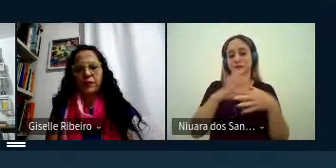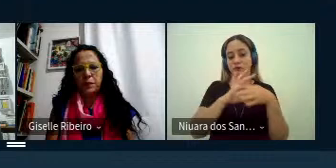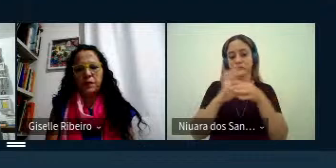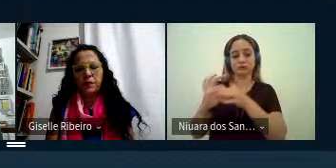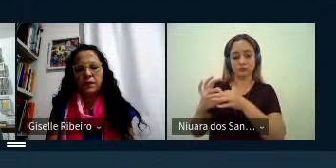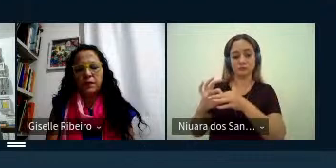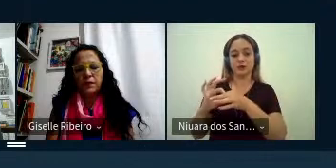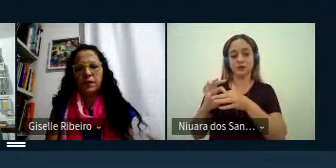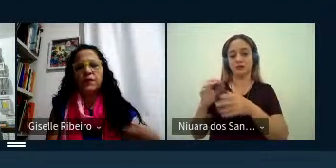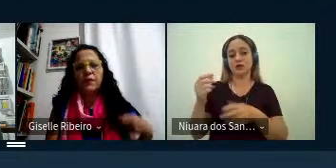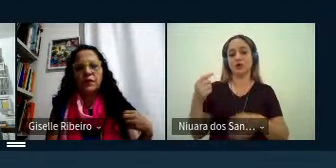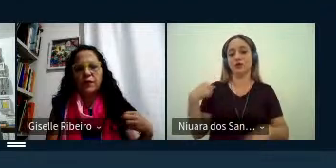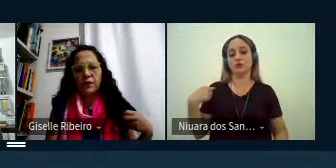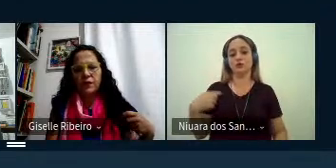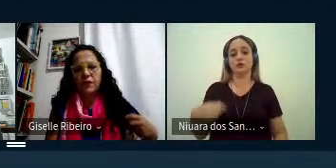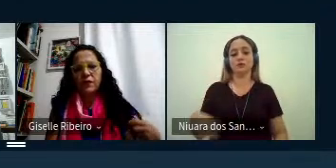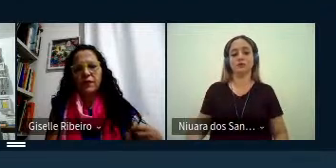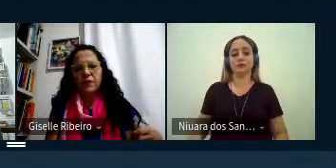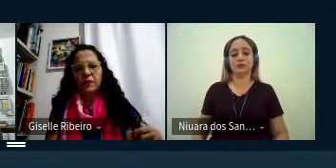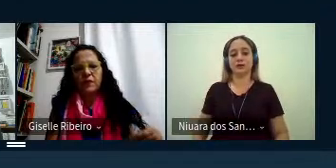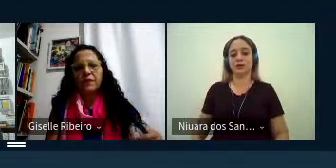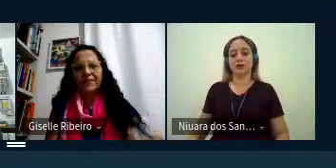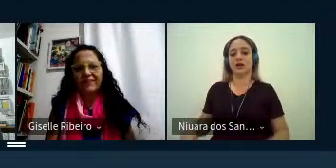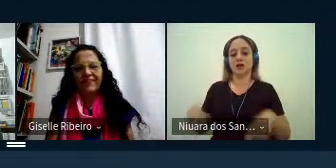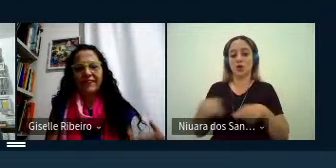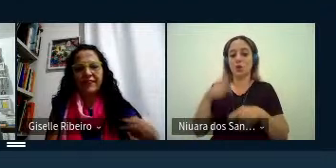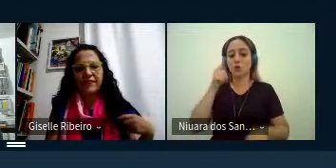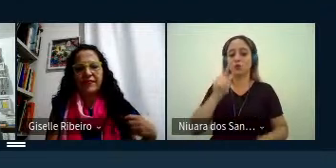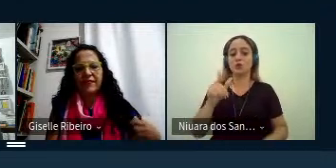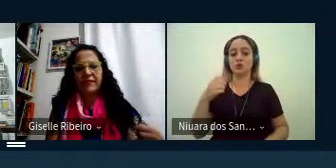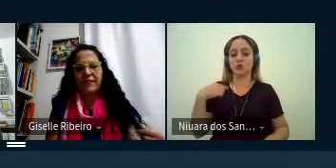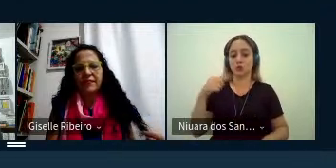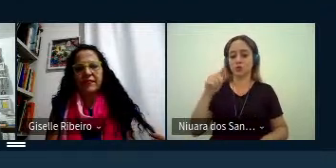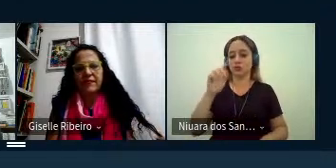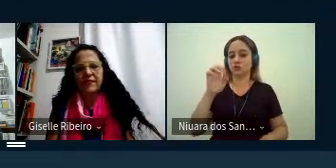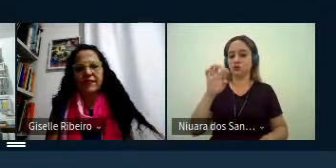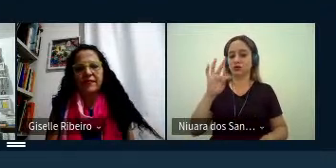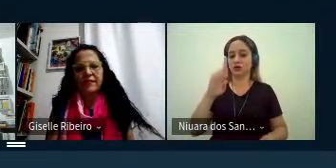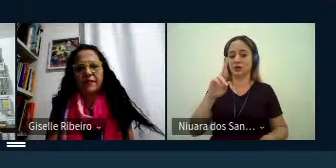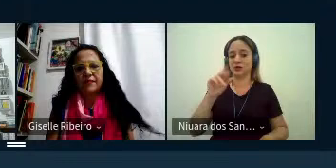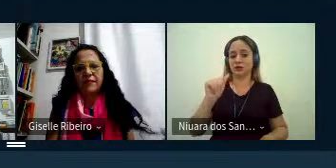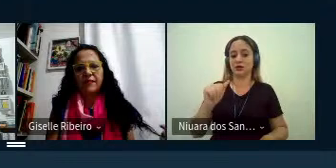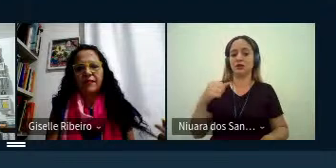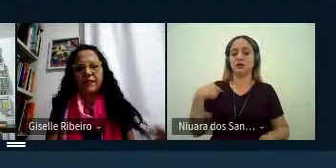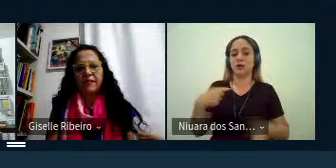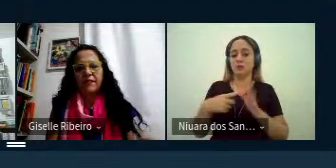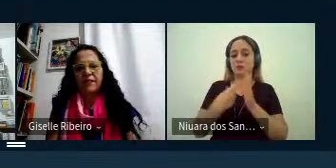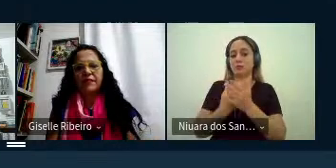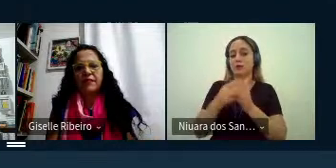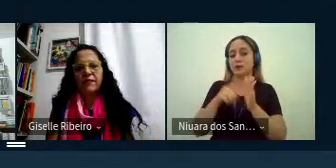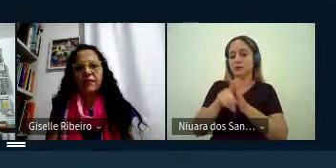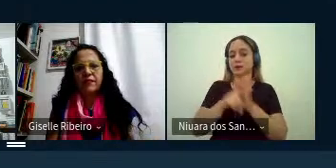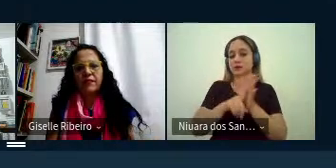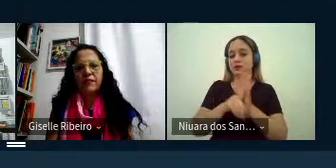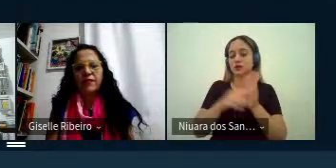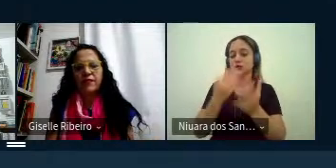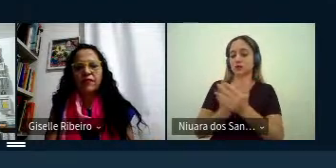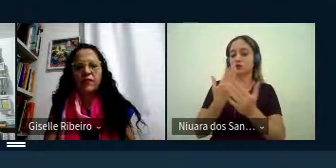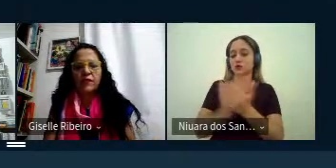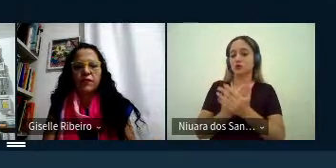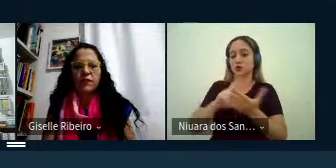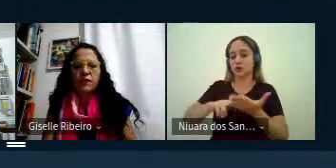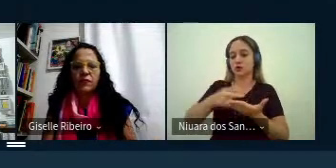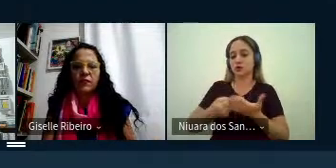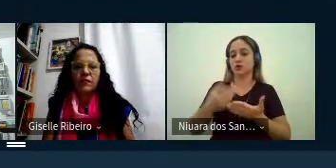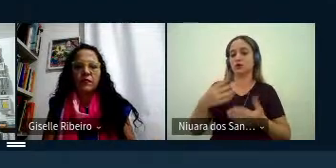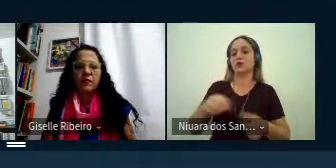do do Tralink assim como do Getra né o Getra é o grupo de pesquisa de estudos da tradução da Amazônia que eu